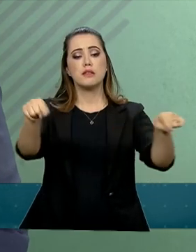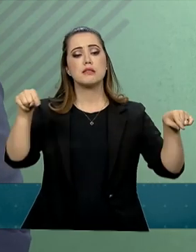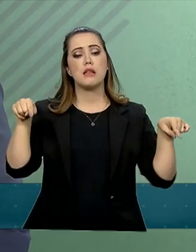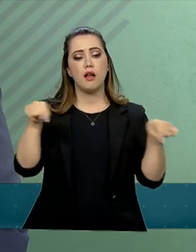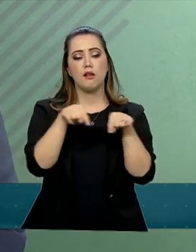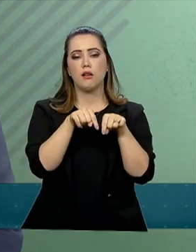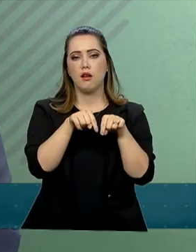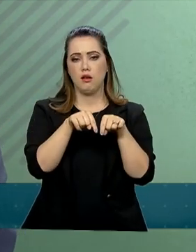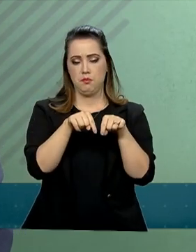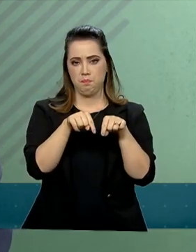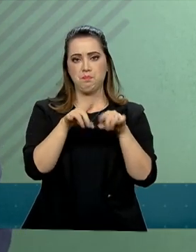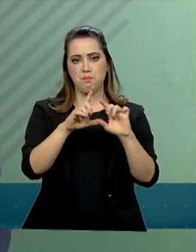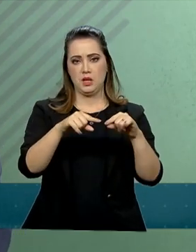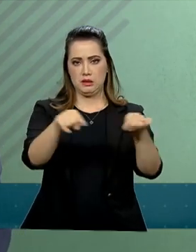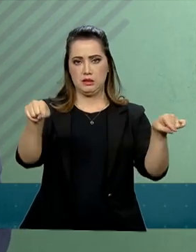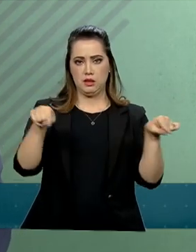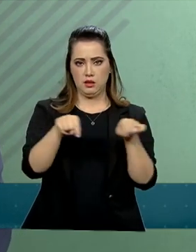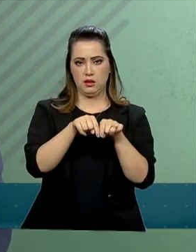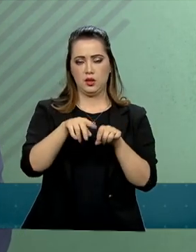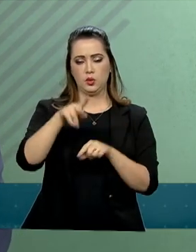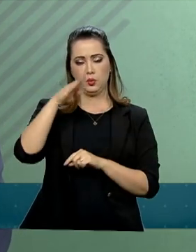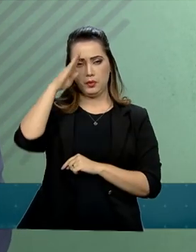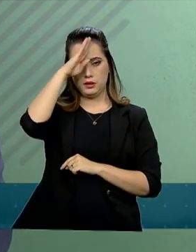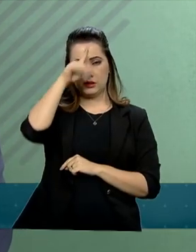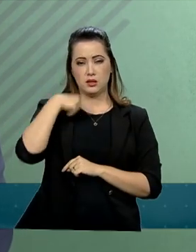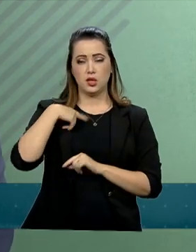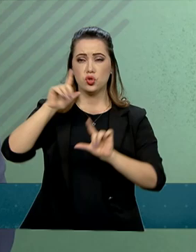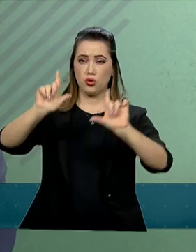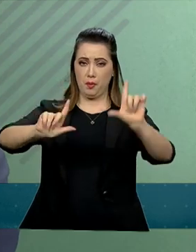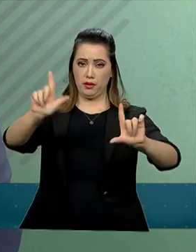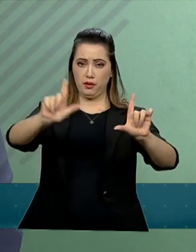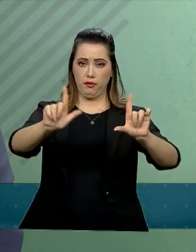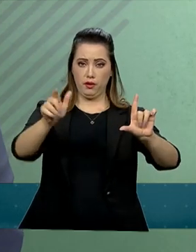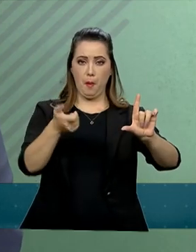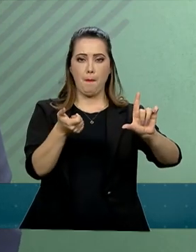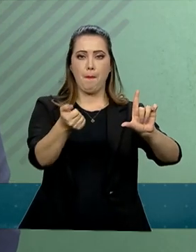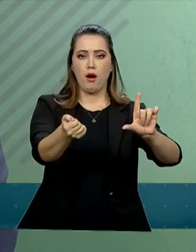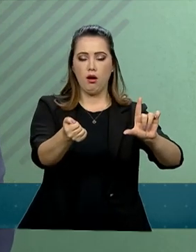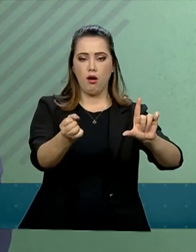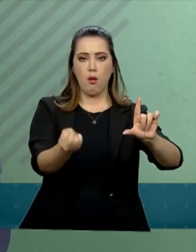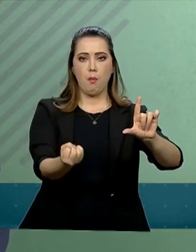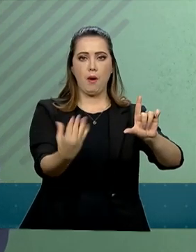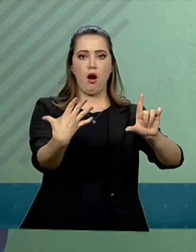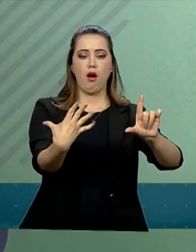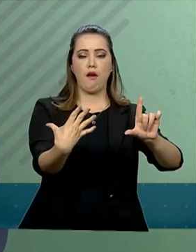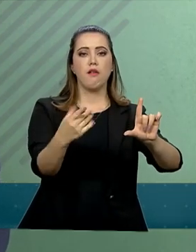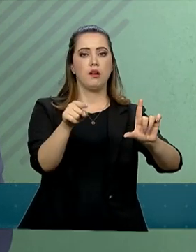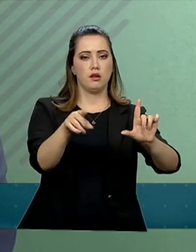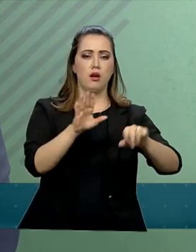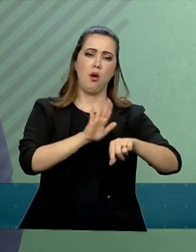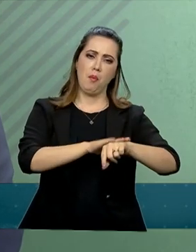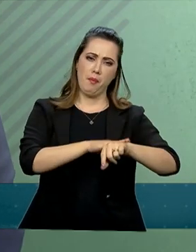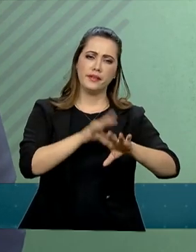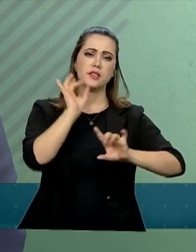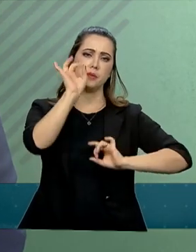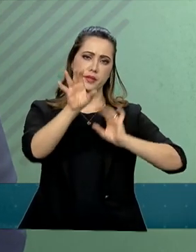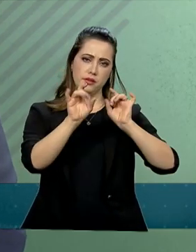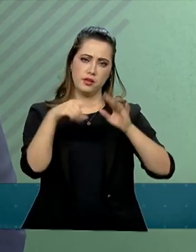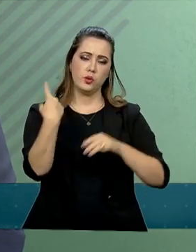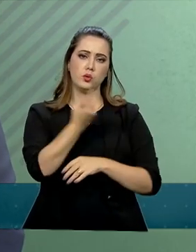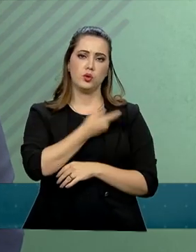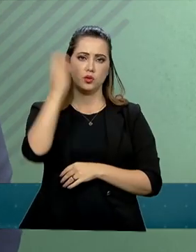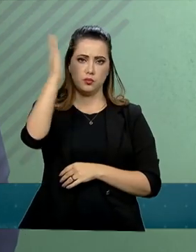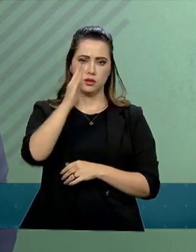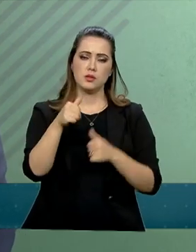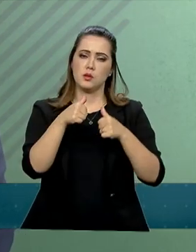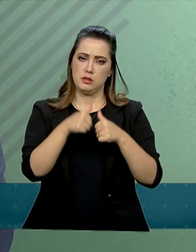onde, normalmente, ele a mantém ligada nesses momentos especiais da nossa República, e ela se encontra ligada